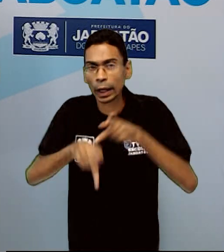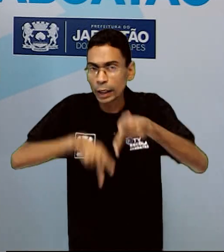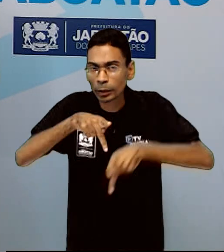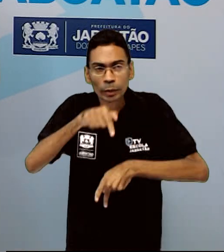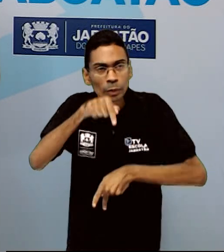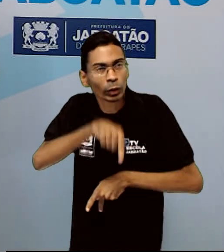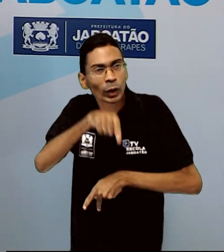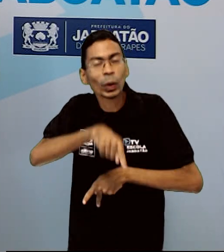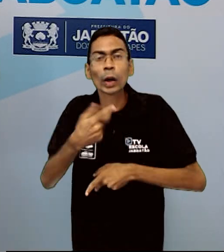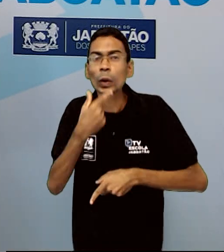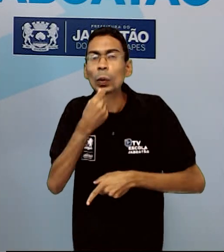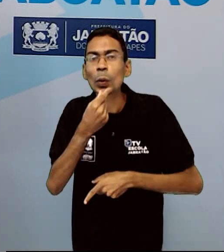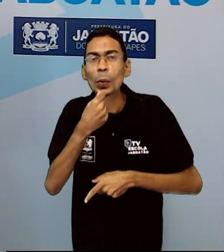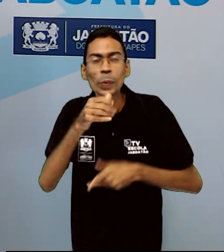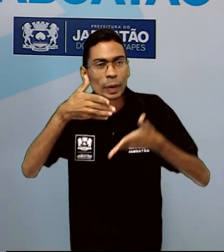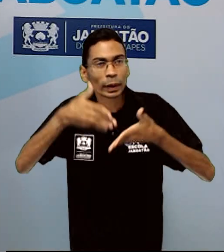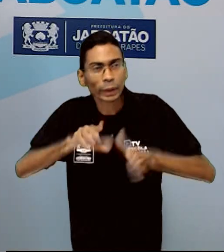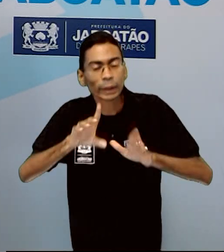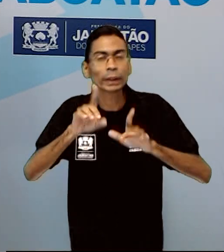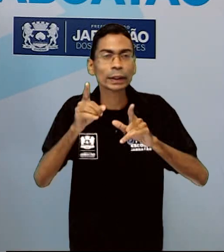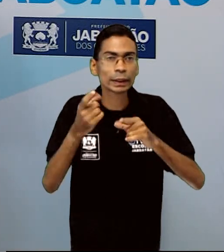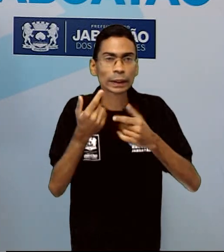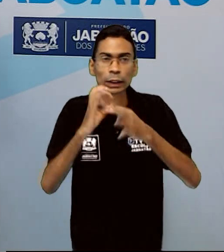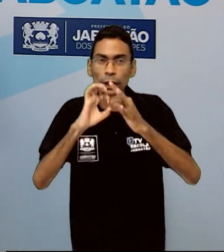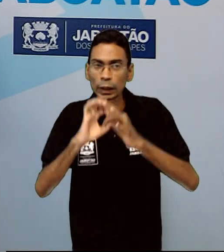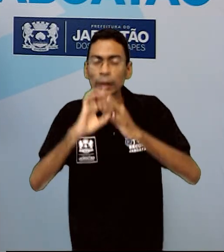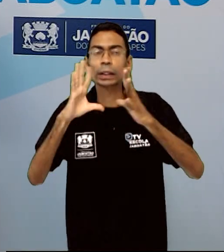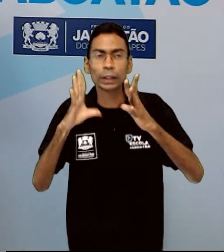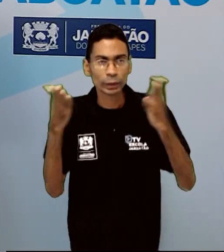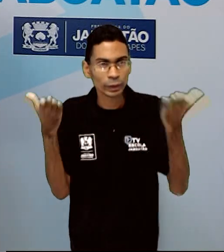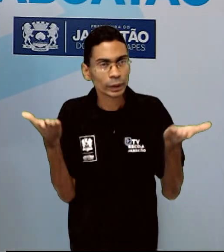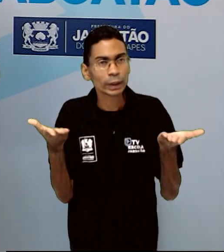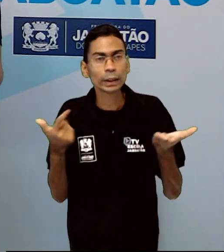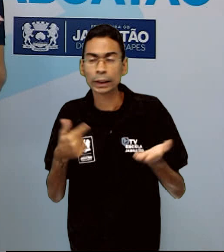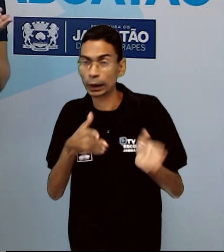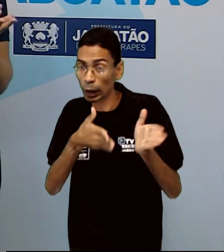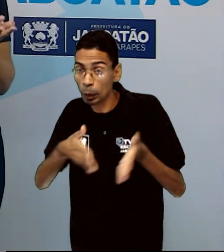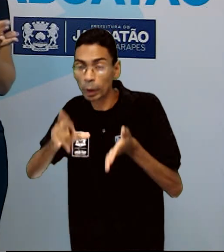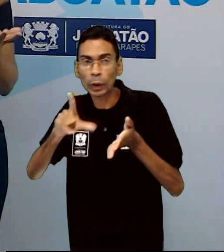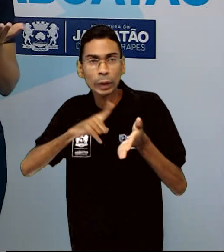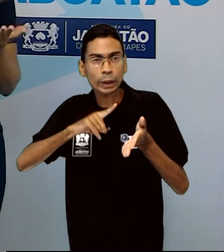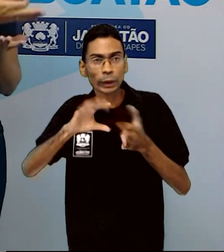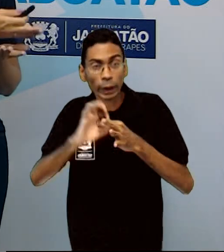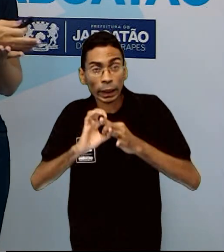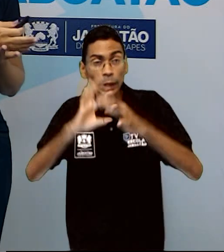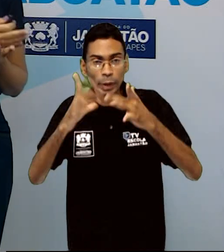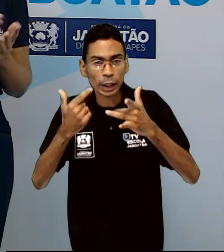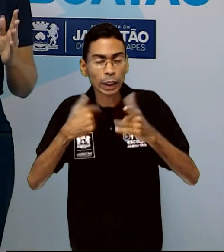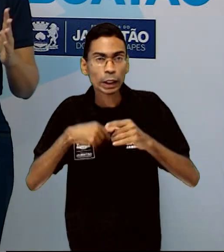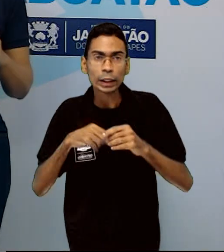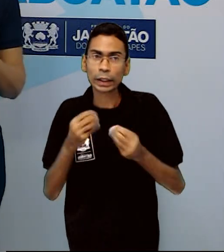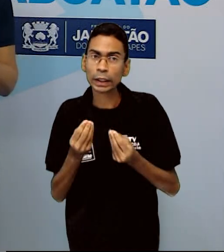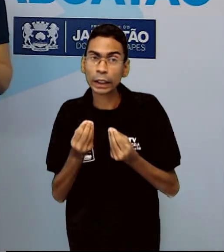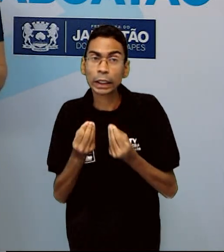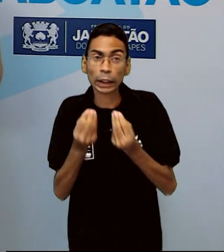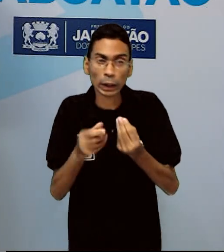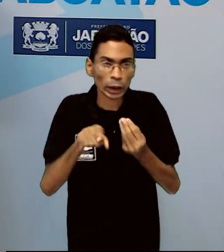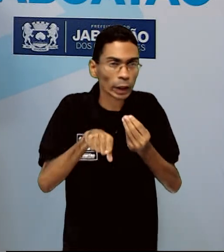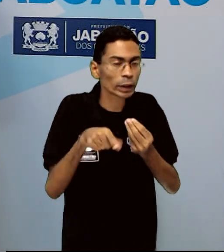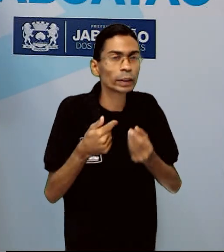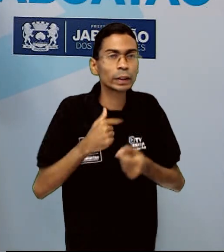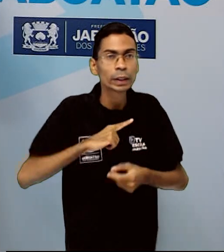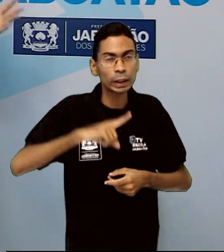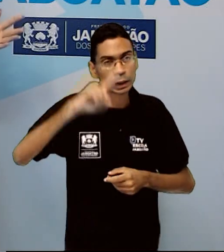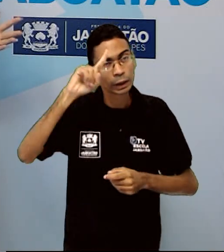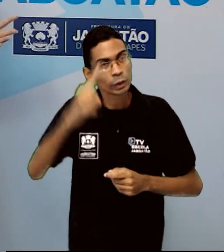homens que nascessem já eram considerados livres. Porém, aquela liberdade que lhes eram concedida, eles não poderiam fazer